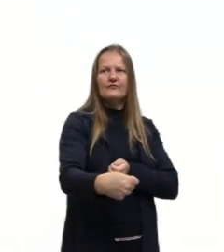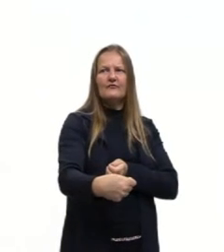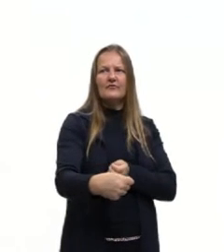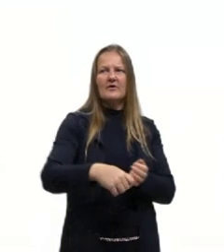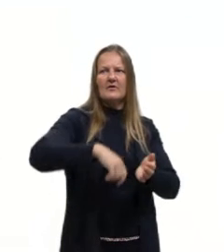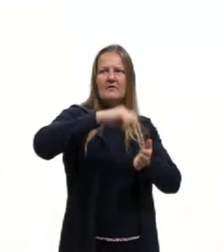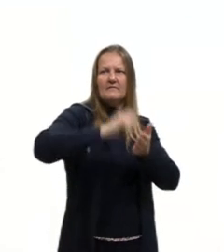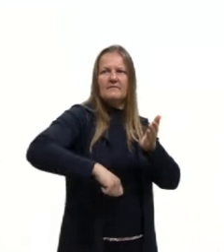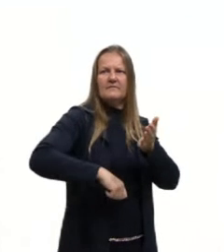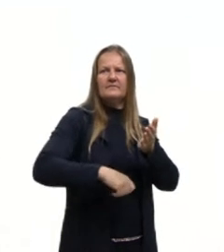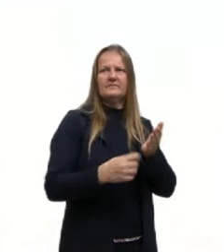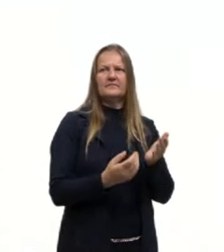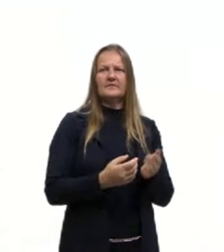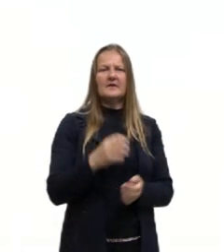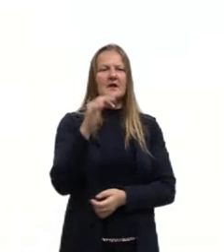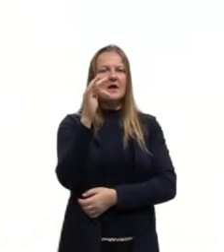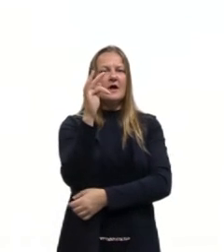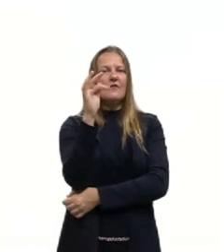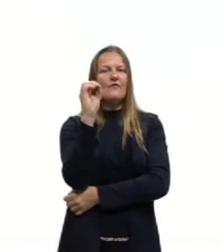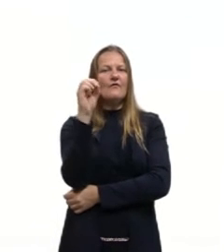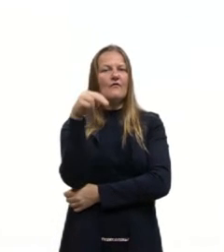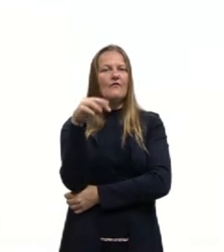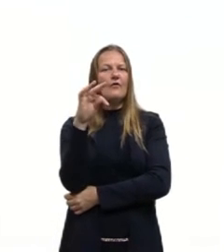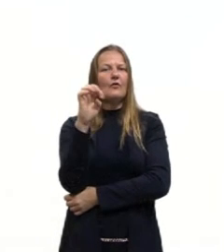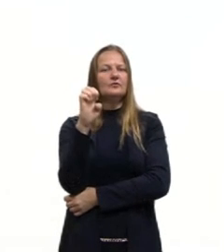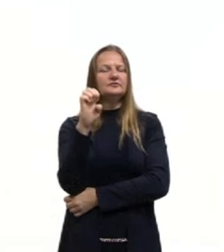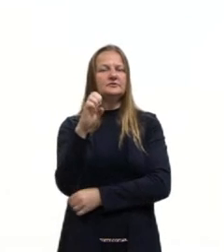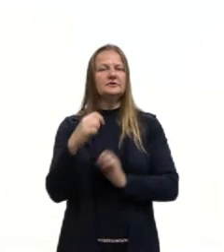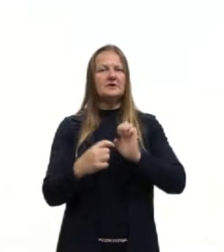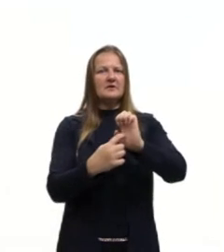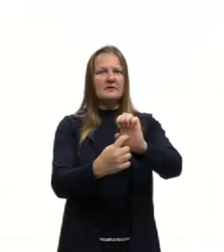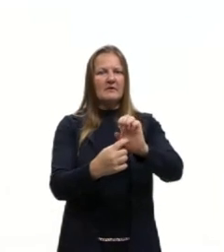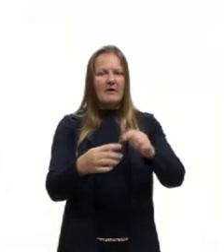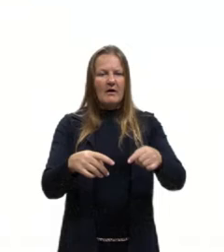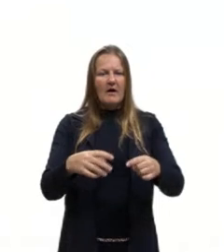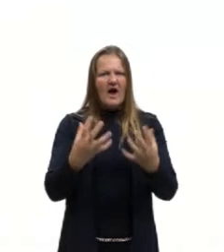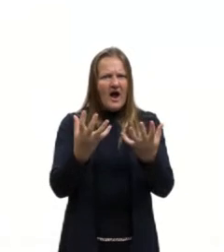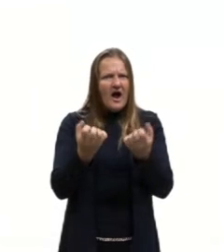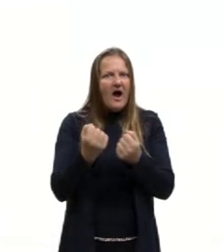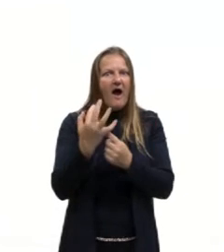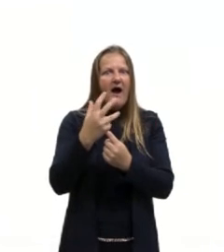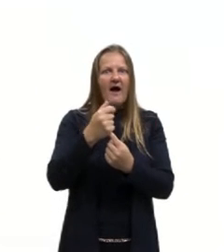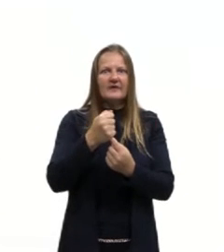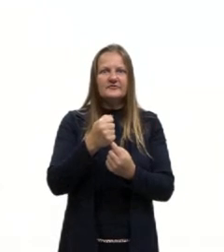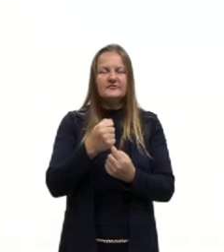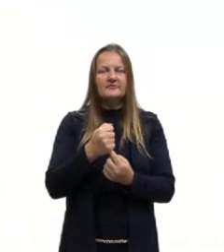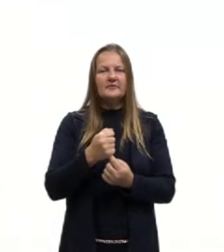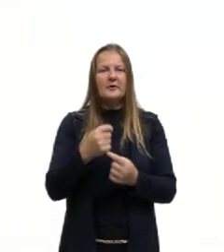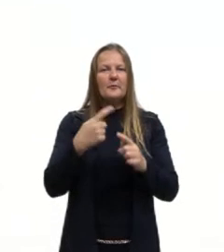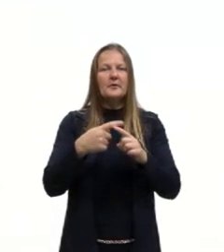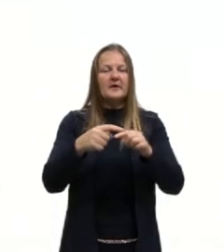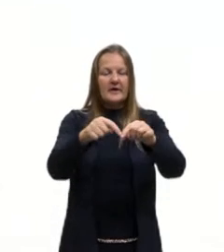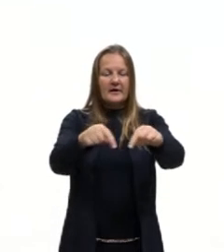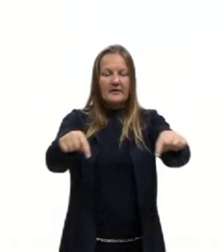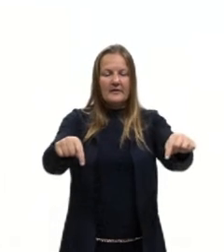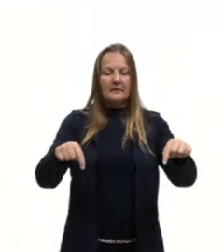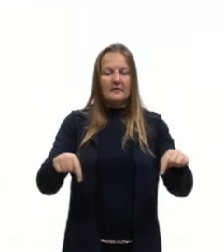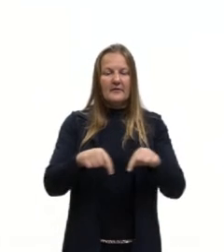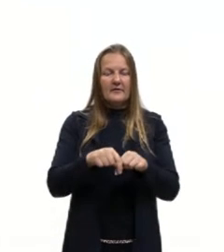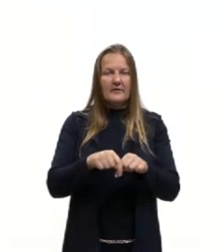assino, chamo ele de fonte, encaminho ele para a galeria, ele é aceito como arte? Só porque ele está dentro de uma galeria?